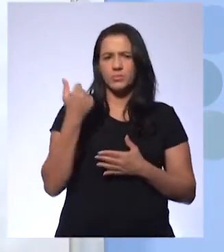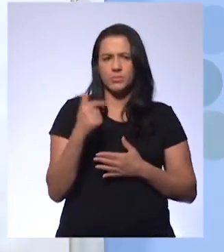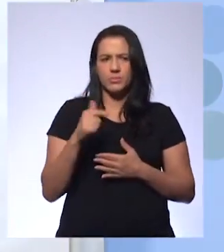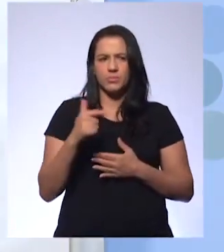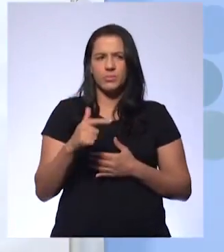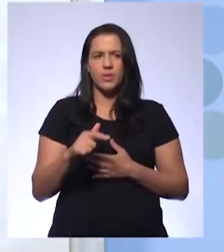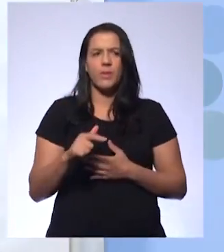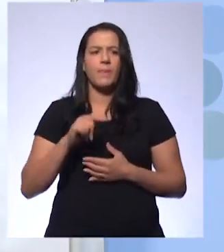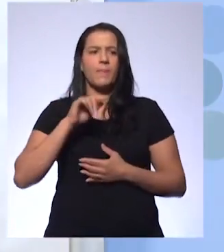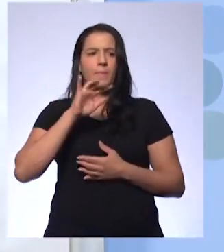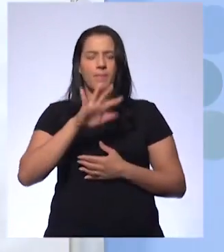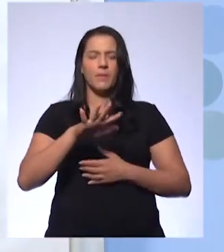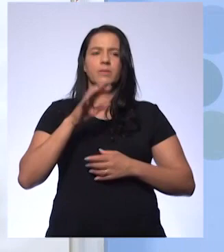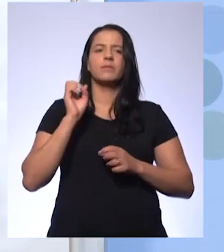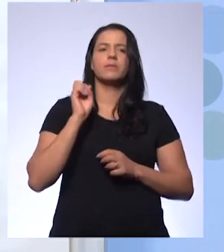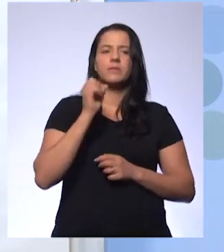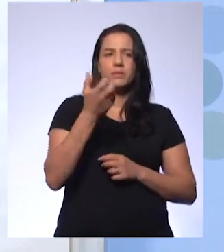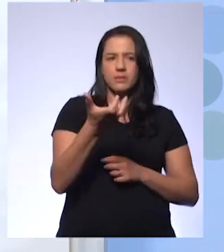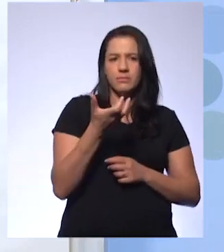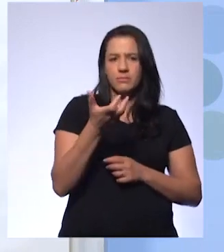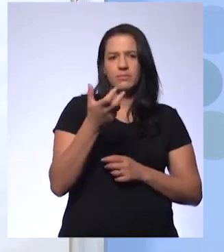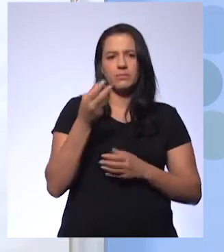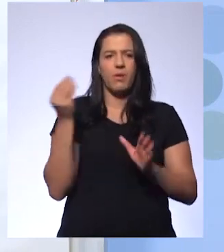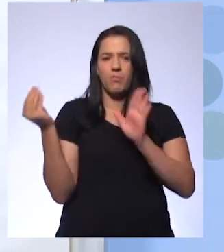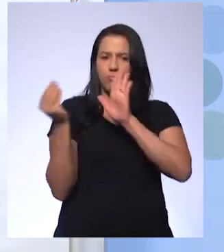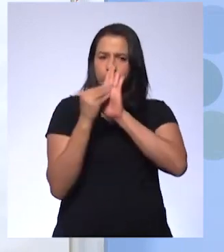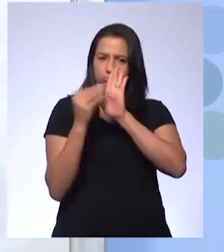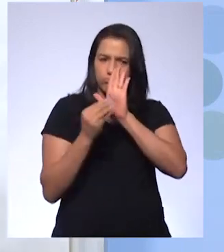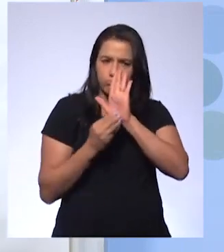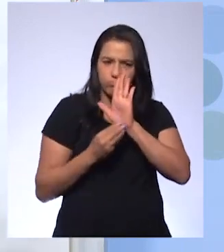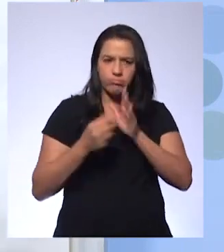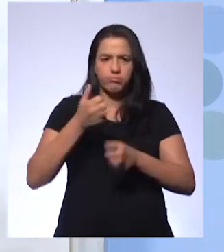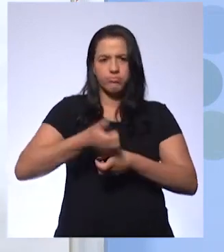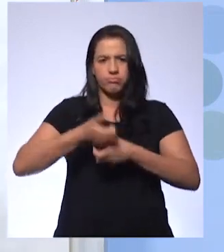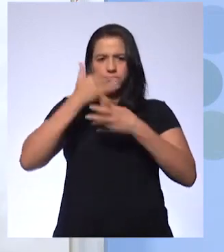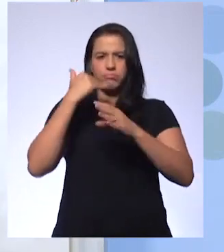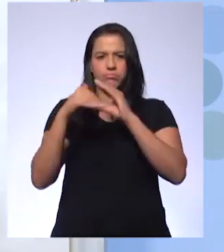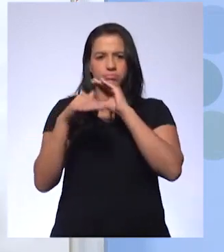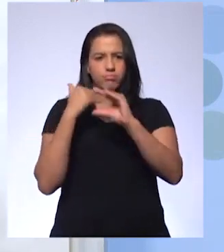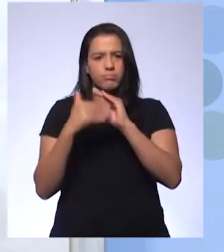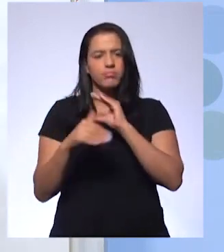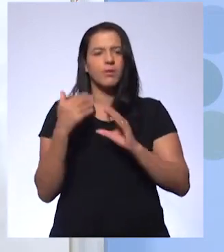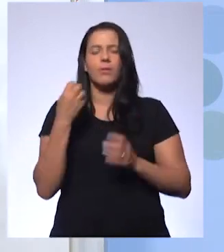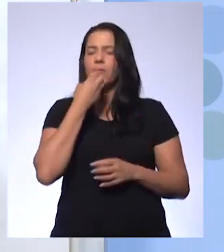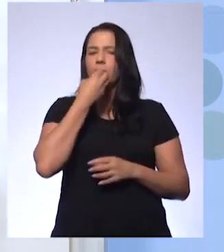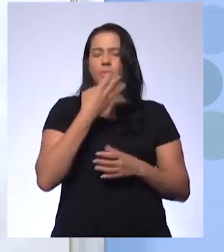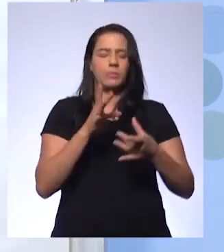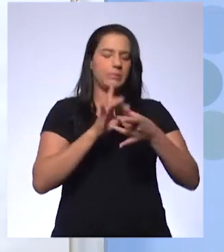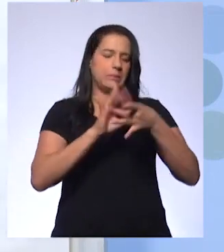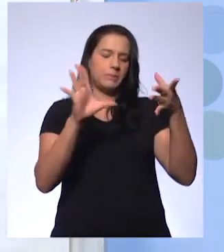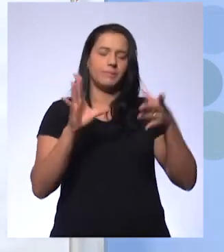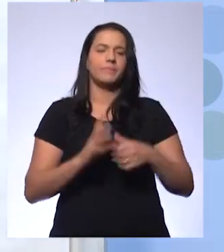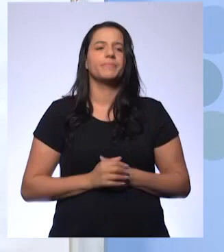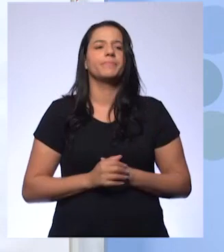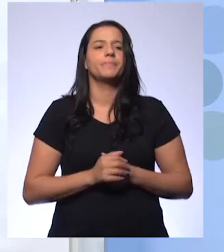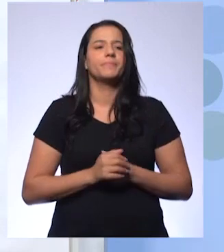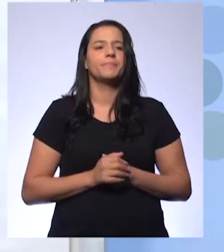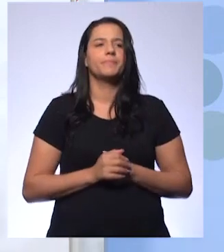Mas se você quiser enriquecer nosso chart com esse tipo de informação, fique à vontade. Aqui a gente é bastante democrático, não é, professor?